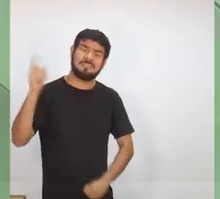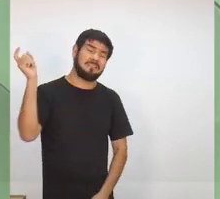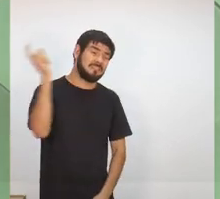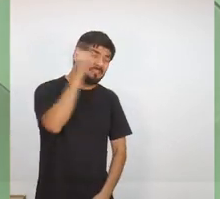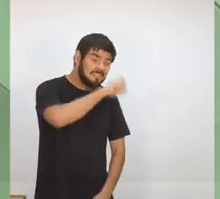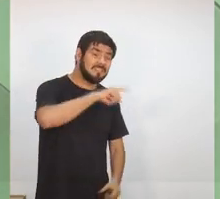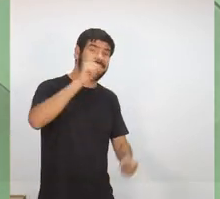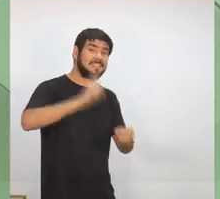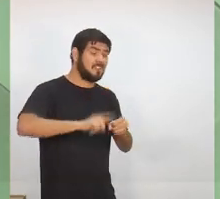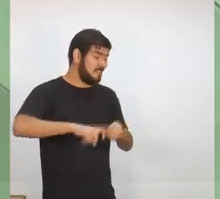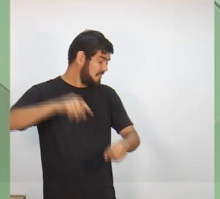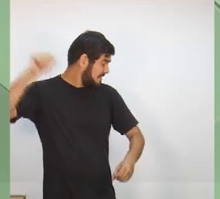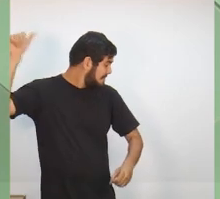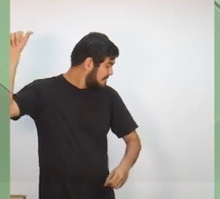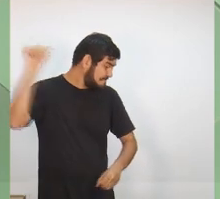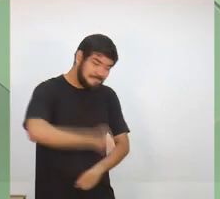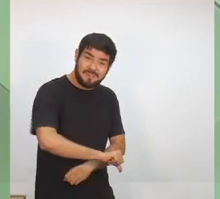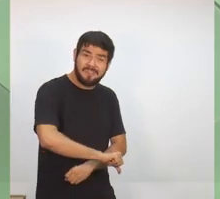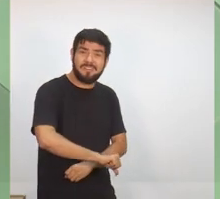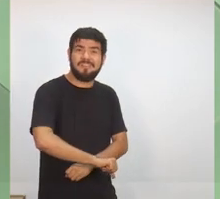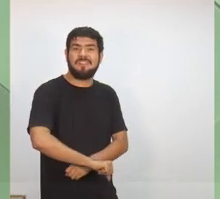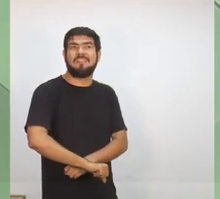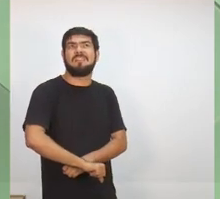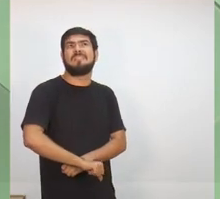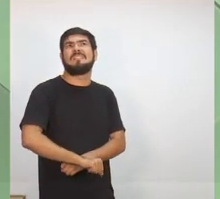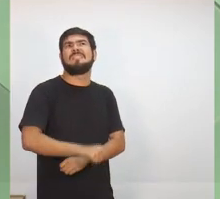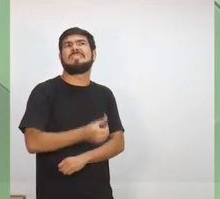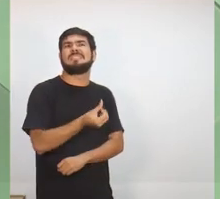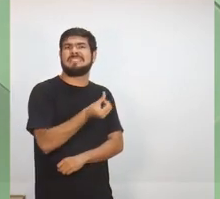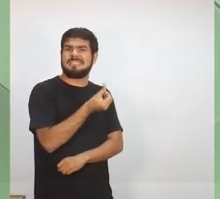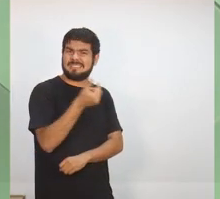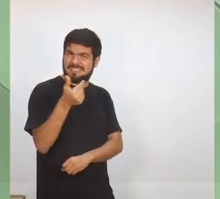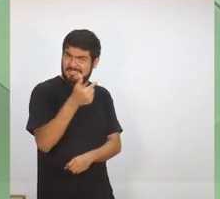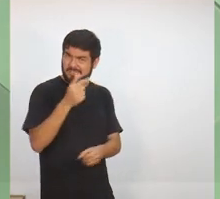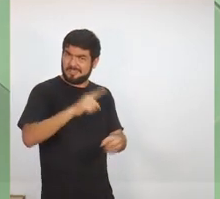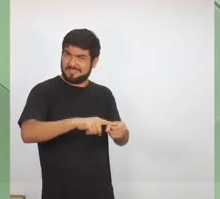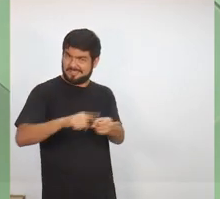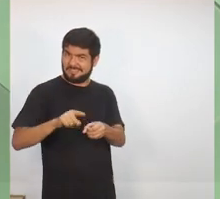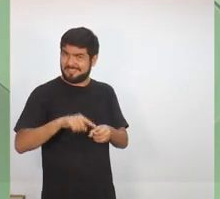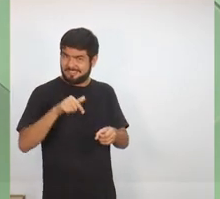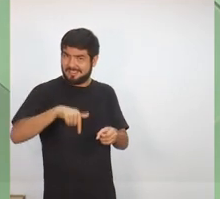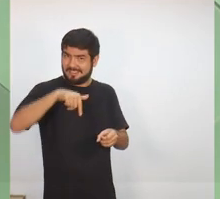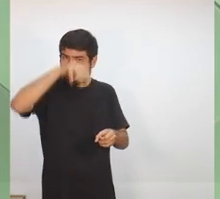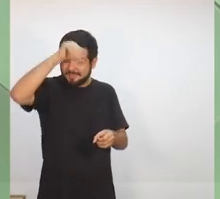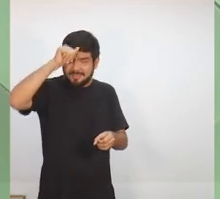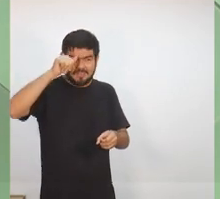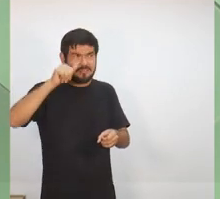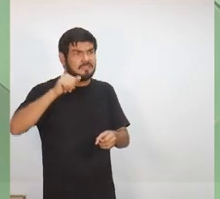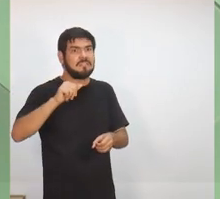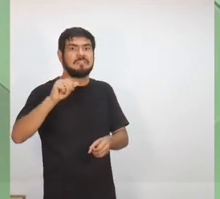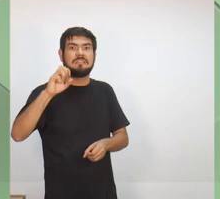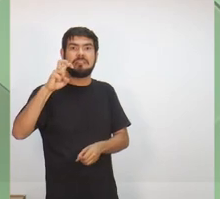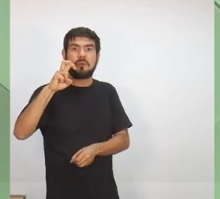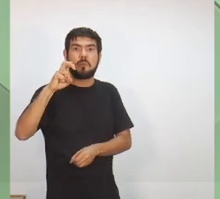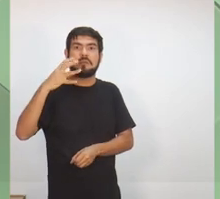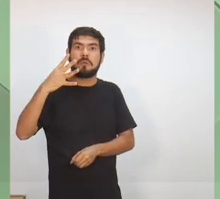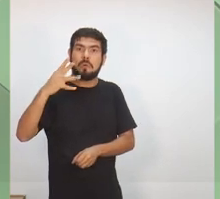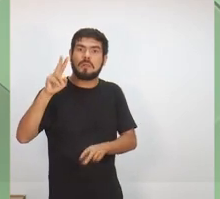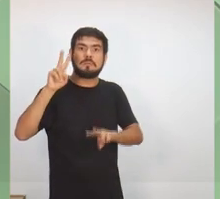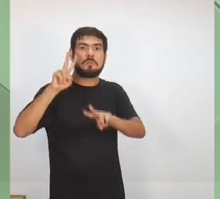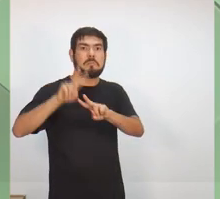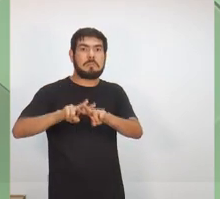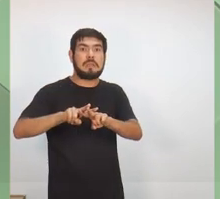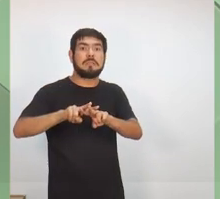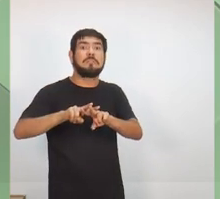no interior está mais difícil ainda. Dos 62 municípios do estado, em 54 os presos são